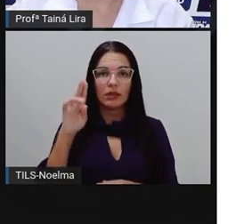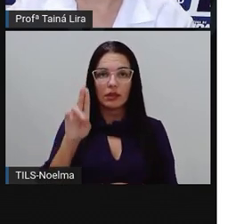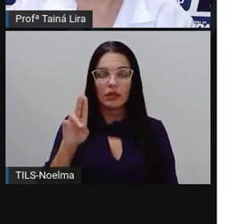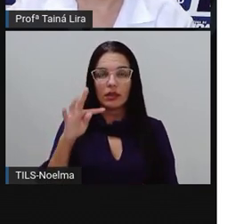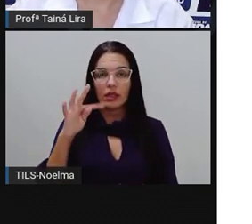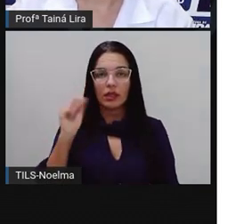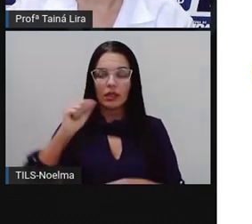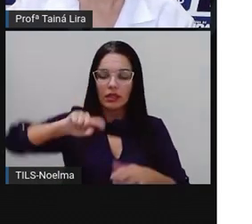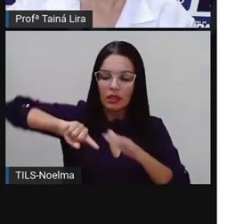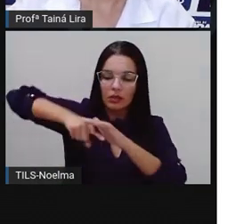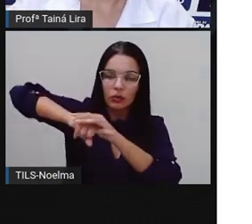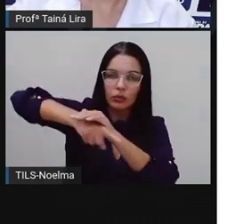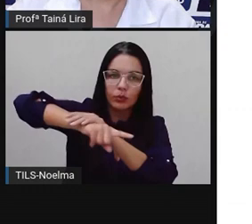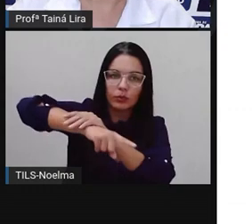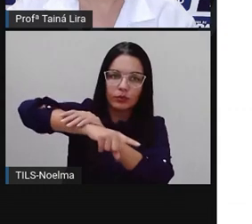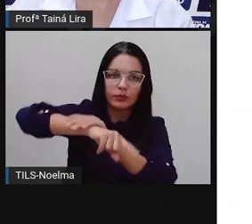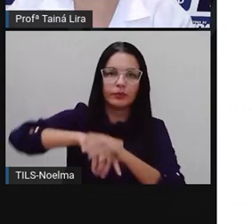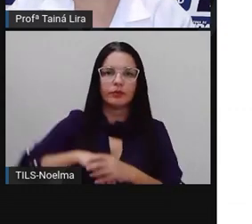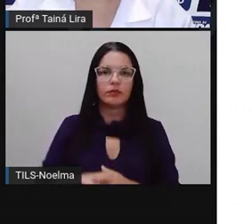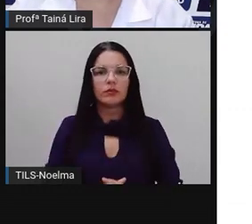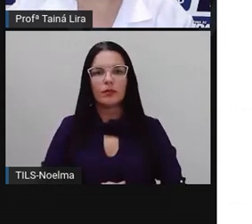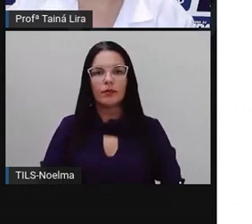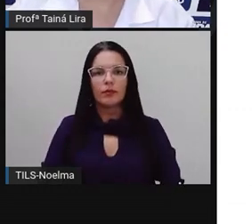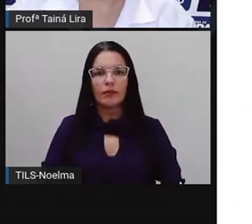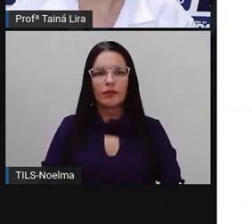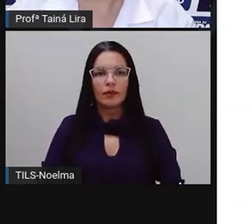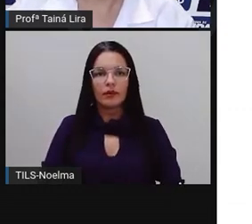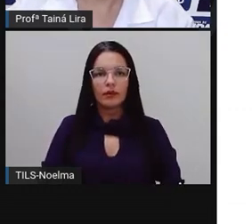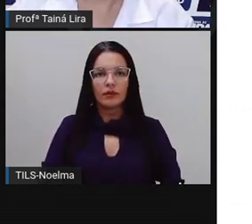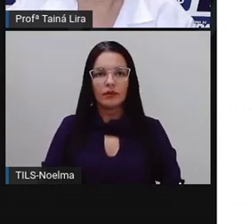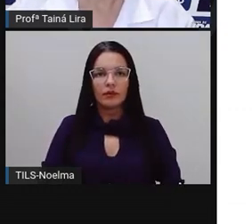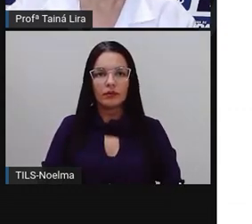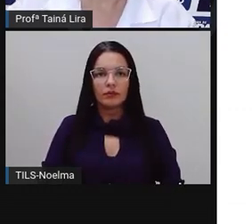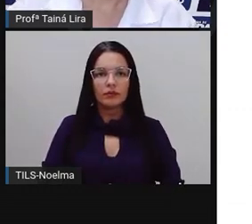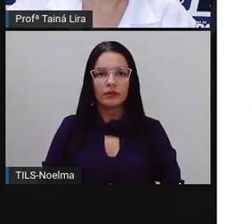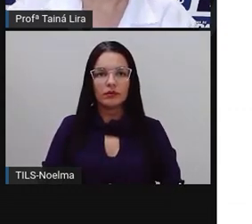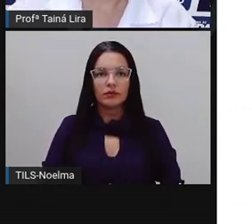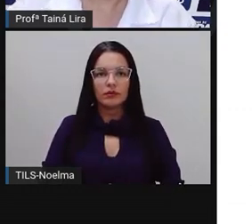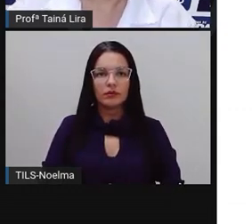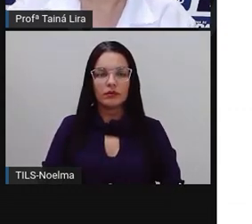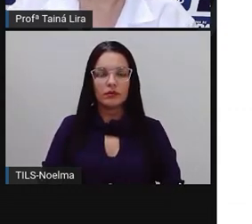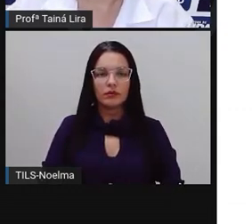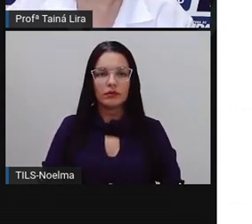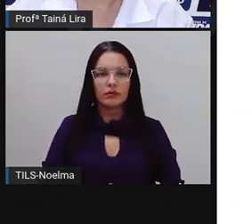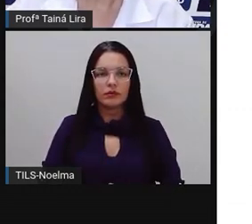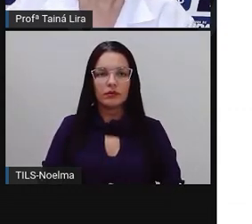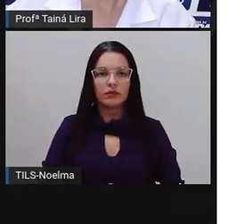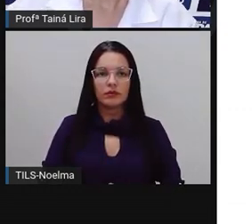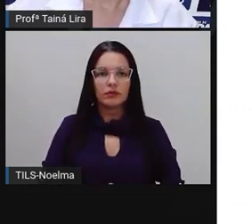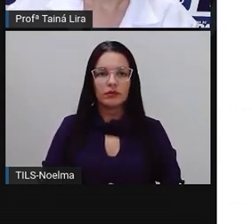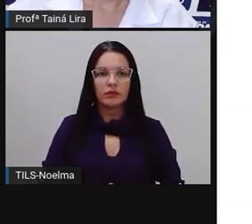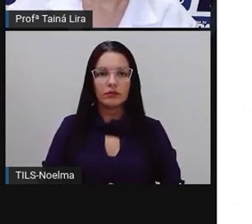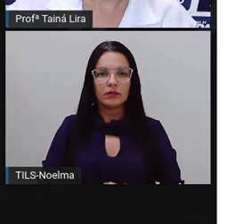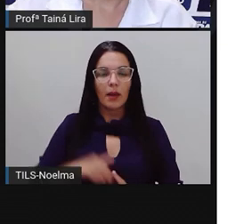tu lá no final, tatu, a sílaba, ó, tatu, eu escrevo com U, tá bom?